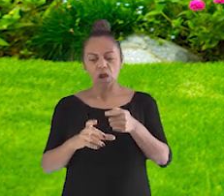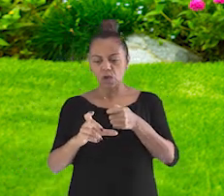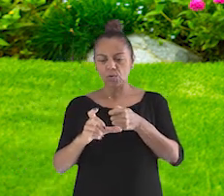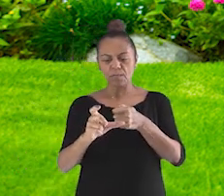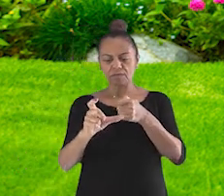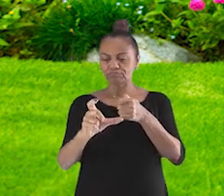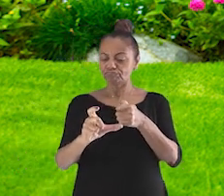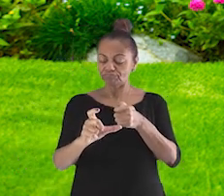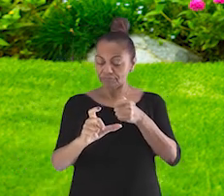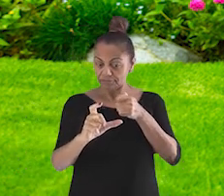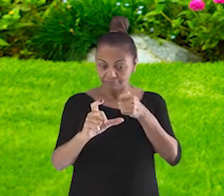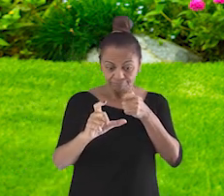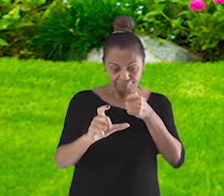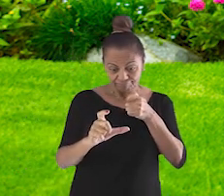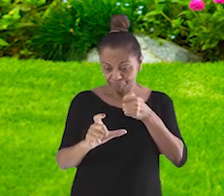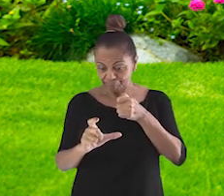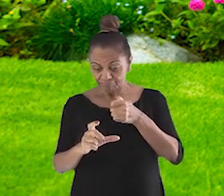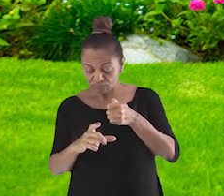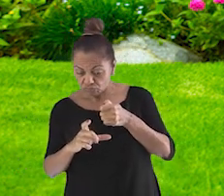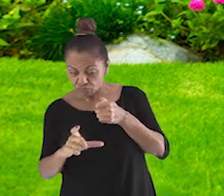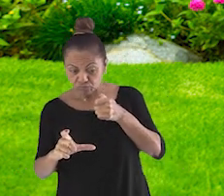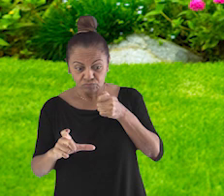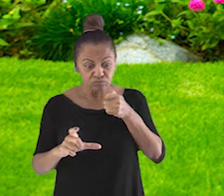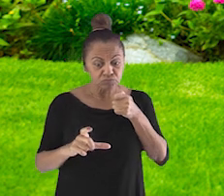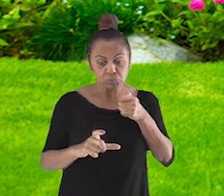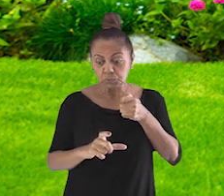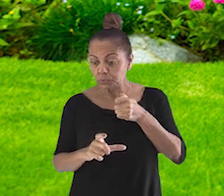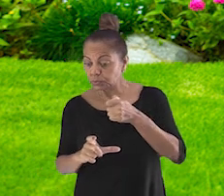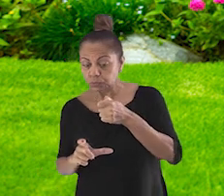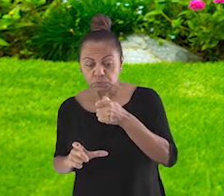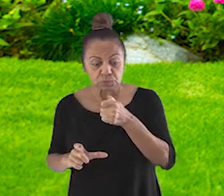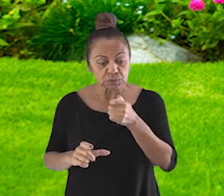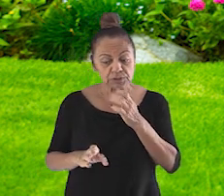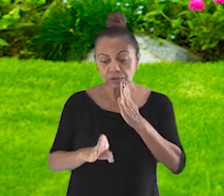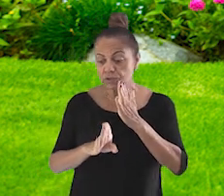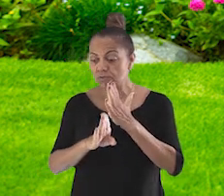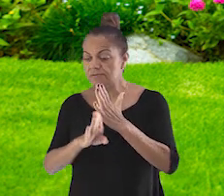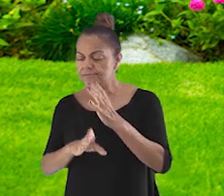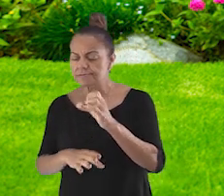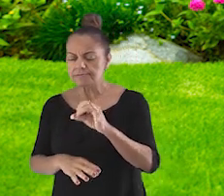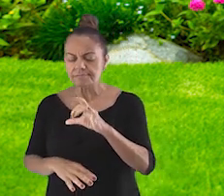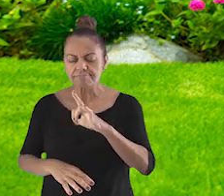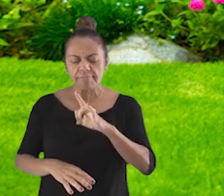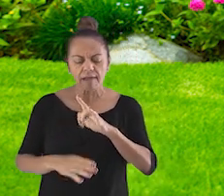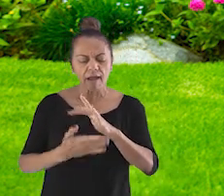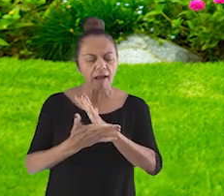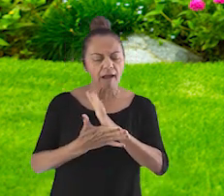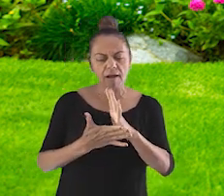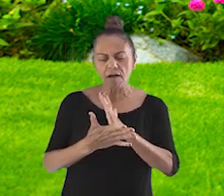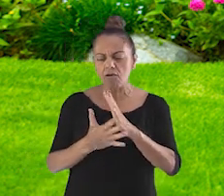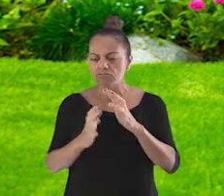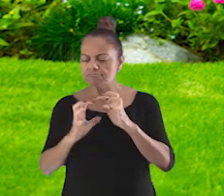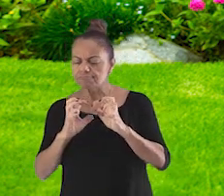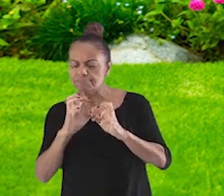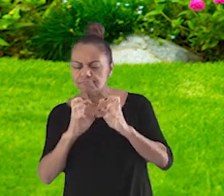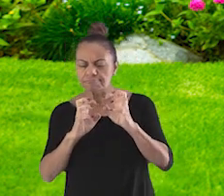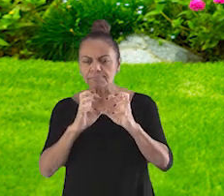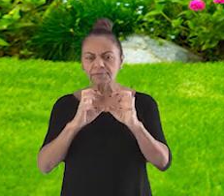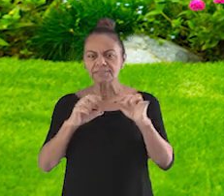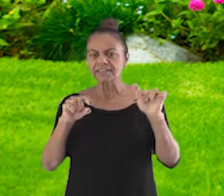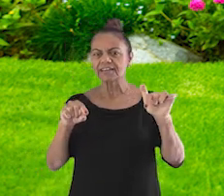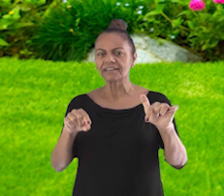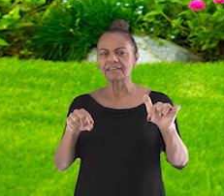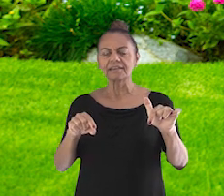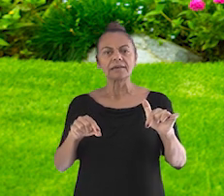de detetive, tentando descobrir se tem algum monstrinho no meu quintal. E sabe o eu descobri? Neste quintal